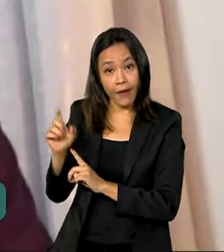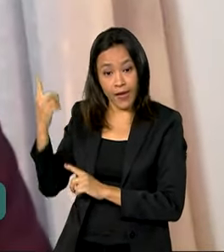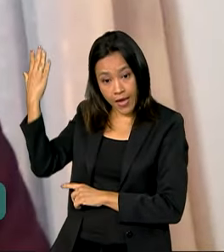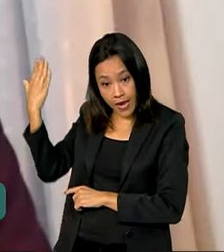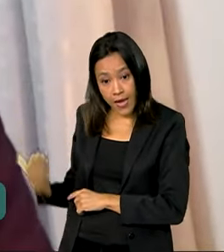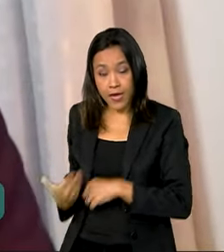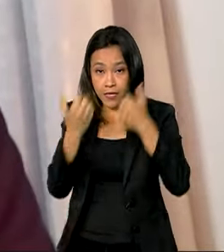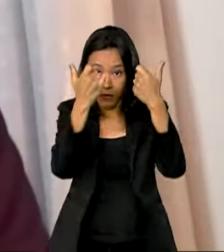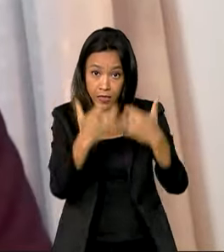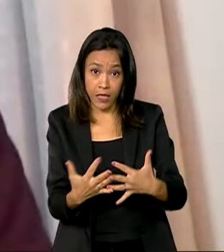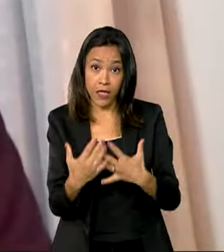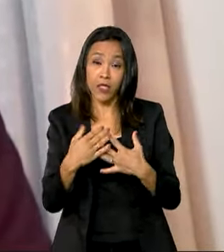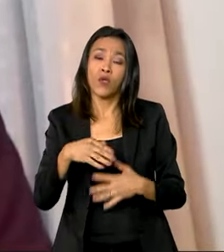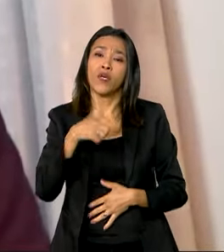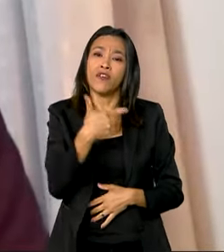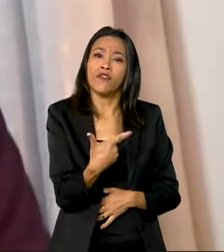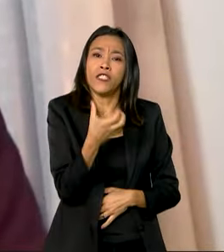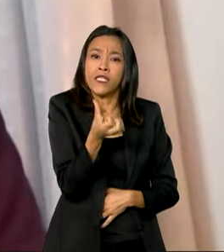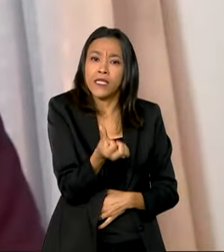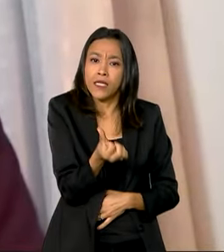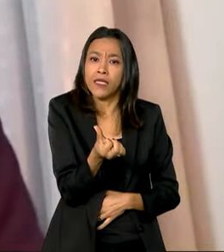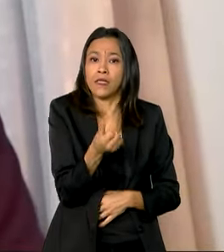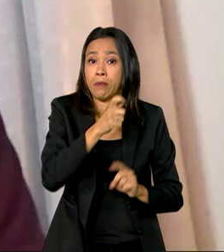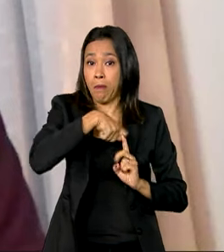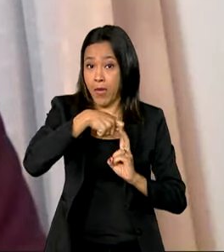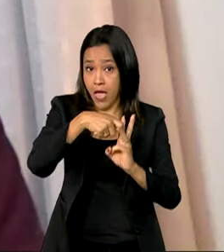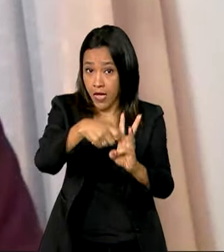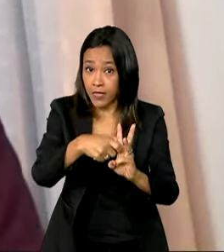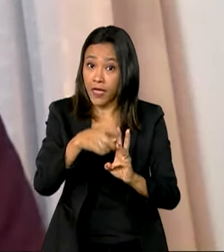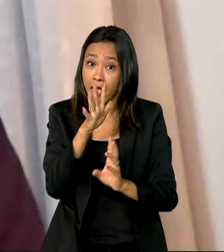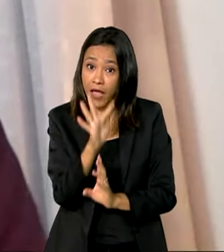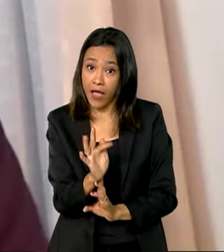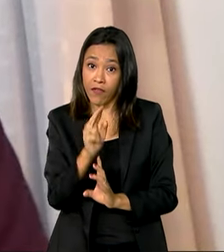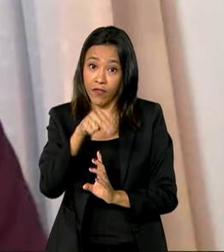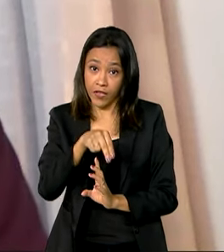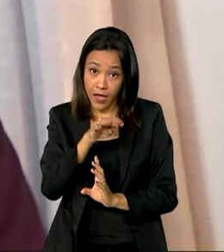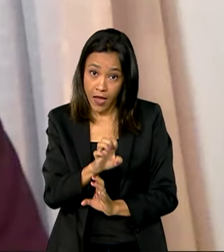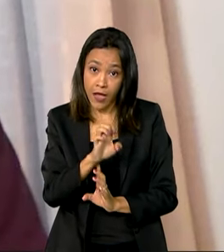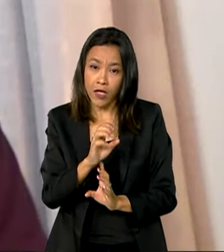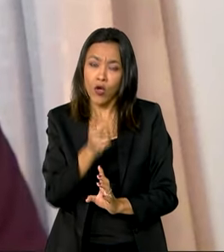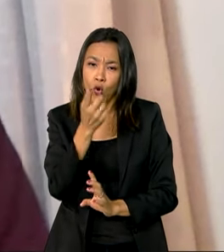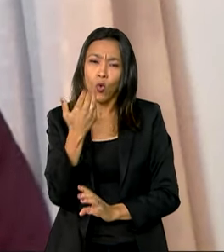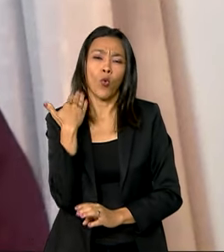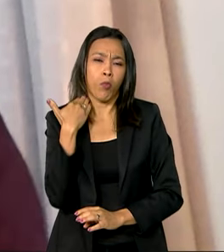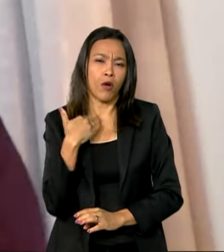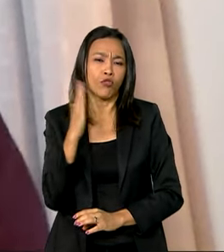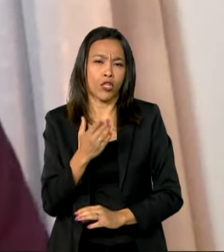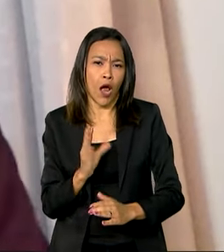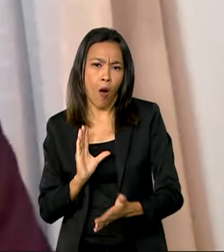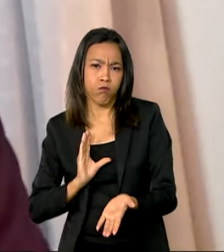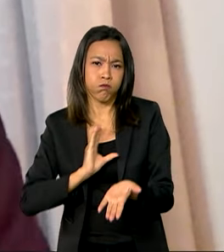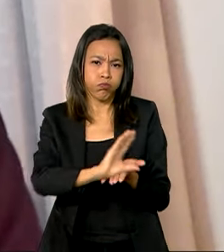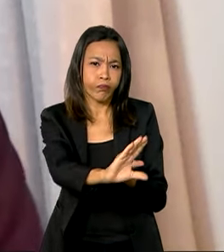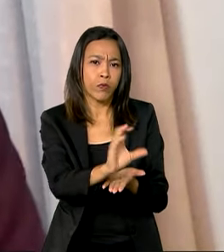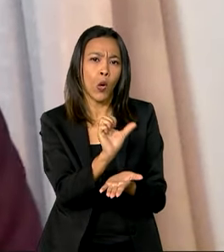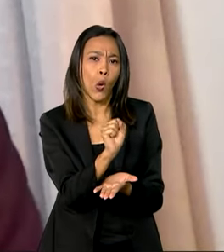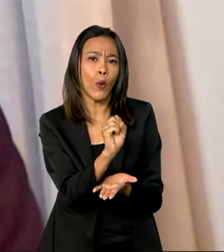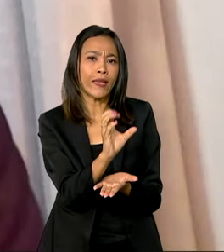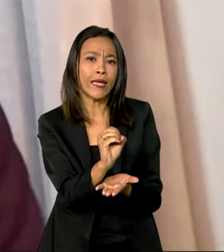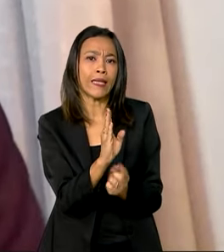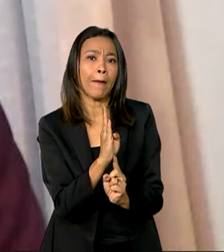20 meses, o banco aplicou de FNE cerca de 80 bilhões